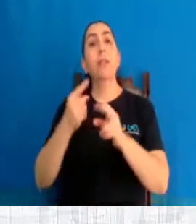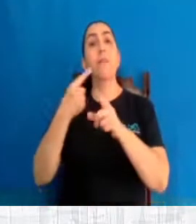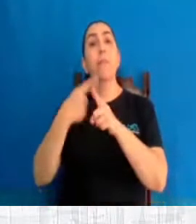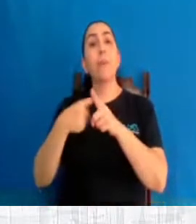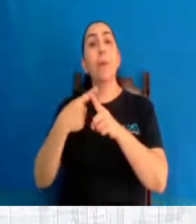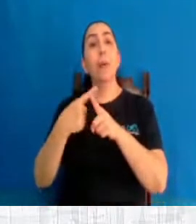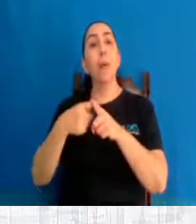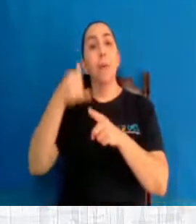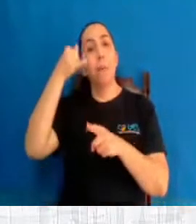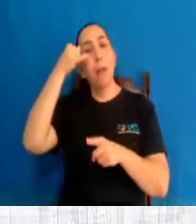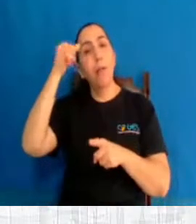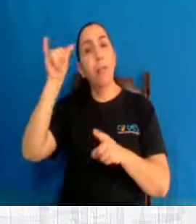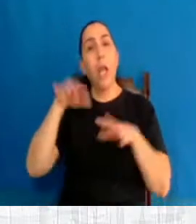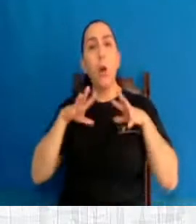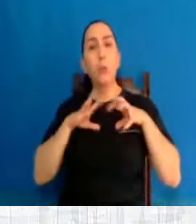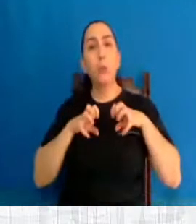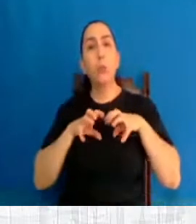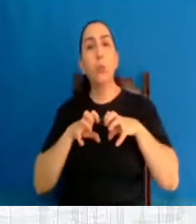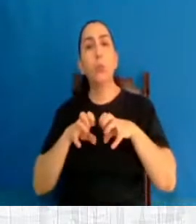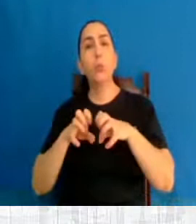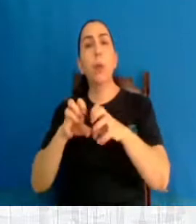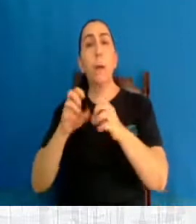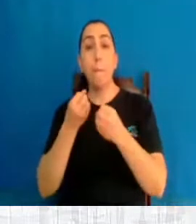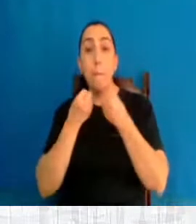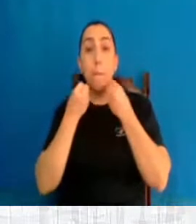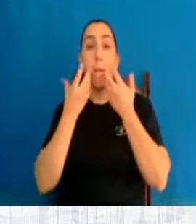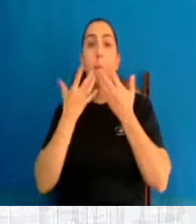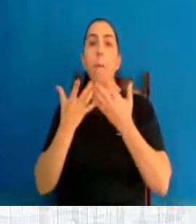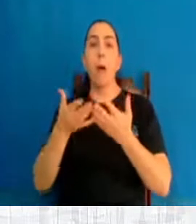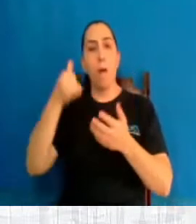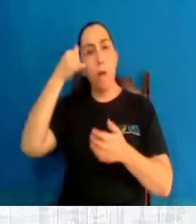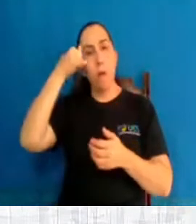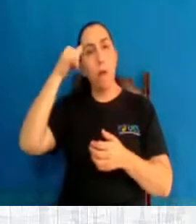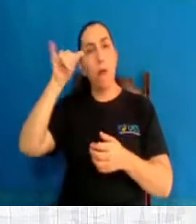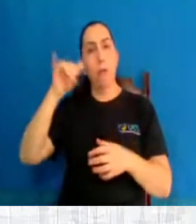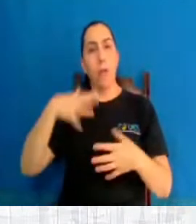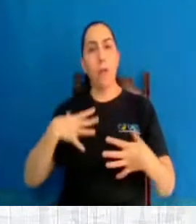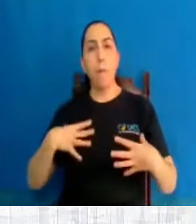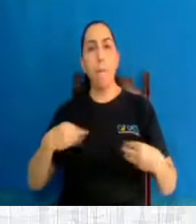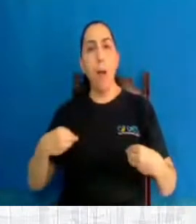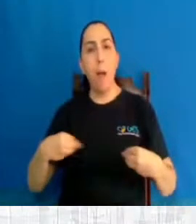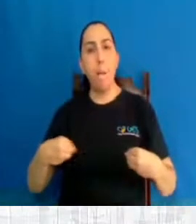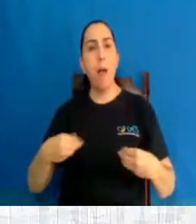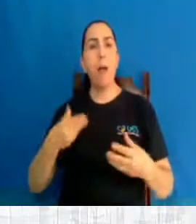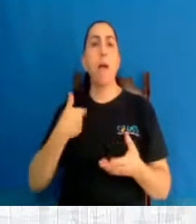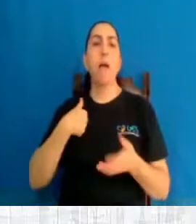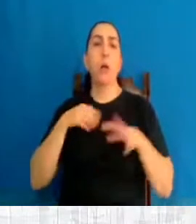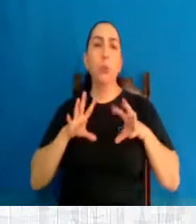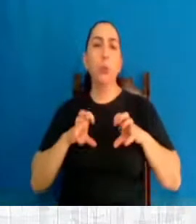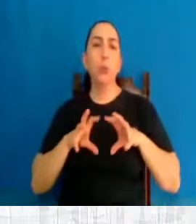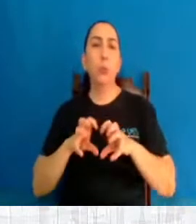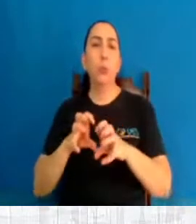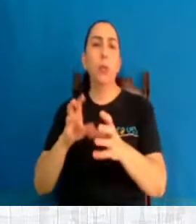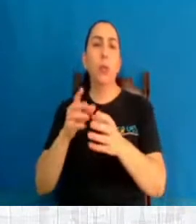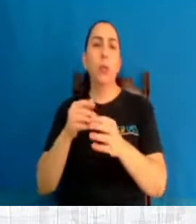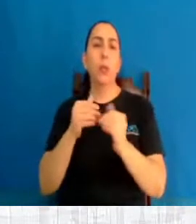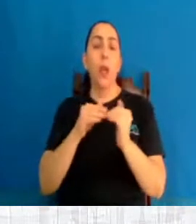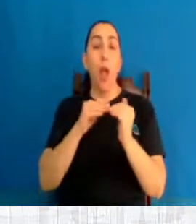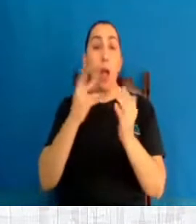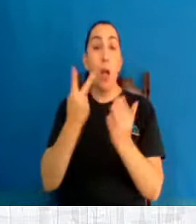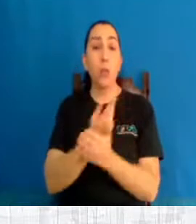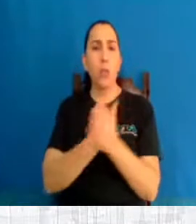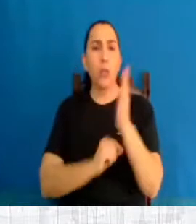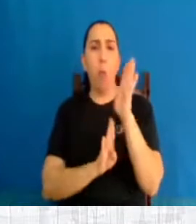você não ficar sem ter filhos não, que é bom para prevenir contra o câncer de mama, não é? E desde a década de 60 está aumentando. No mesmo,